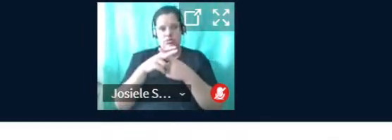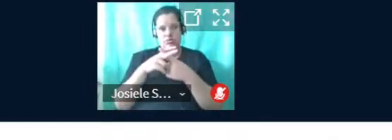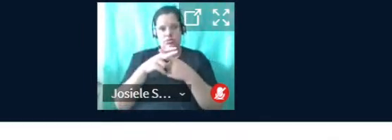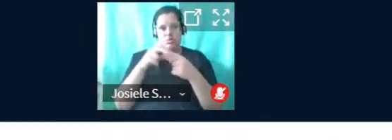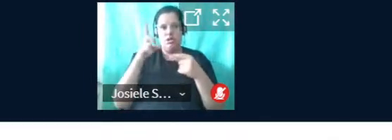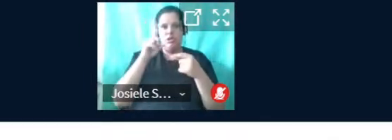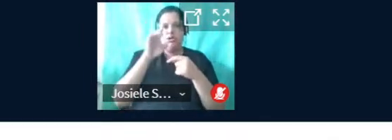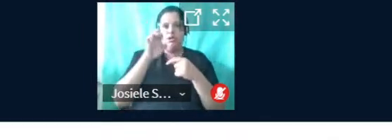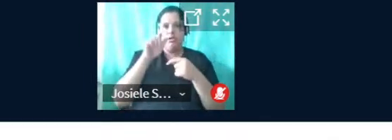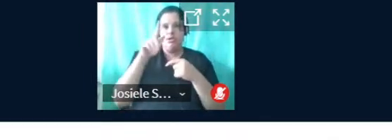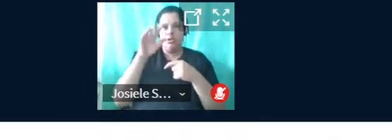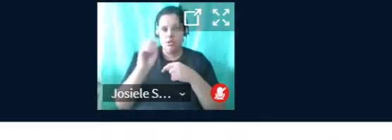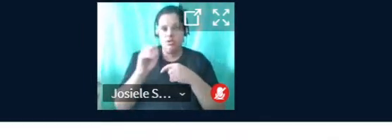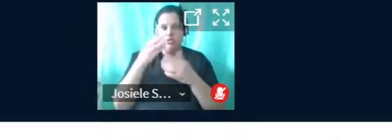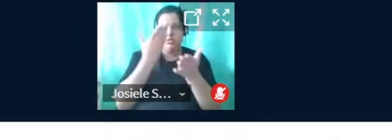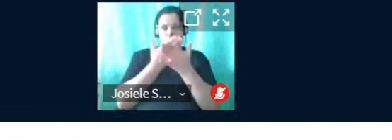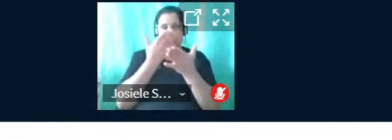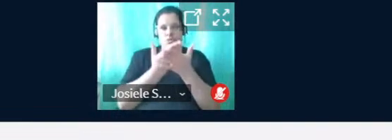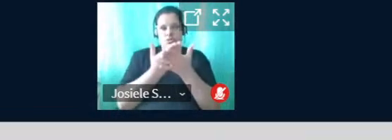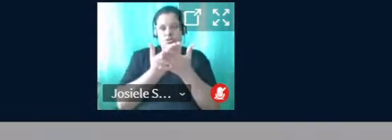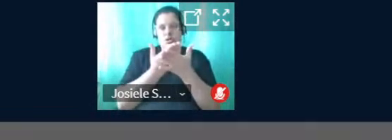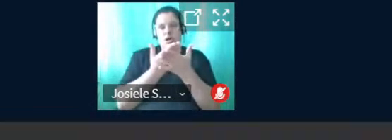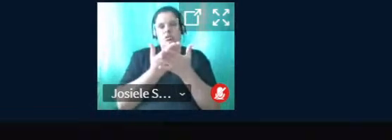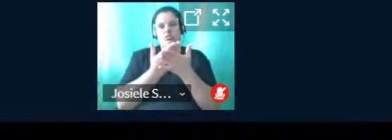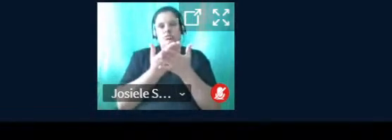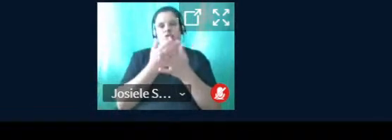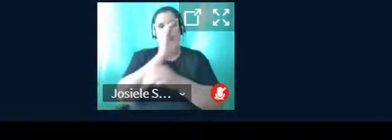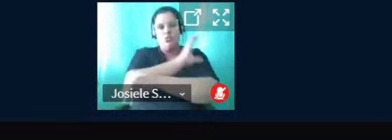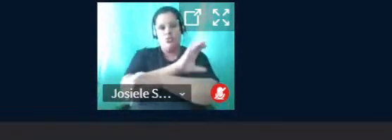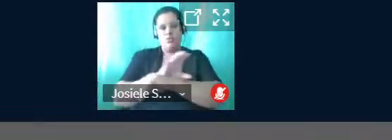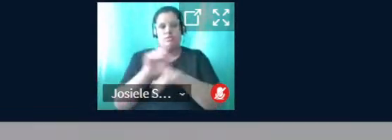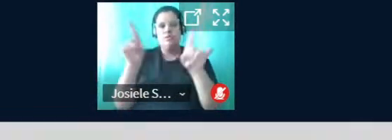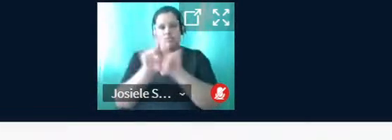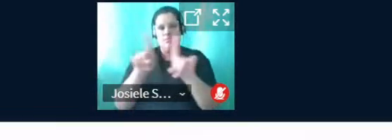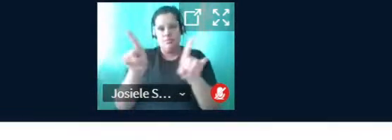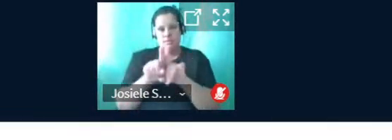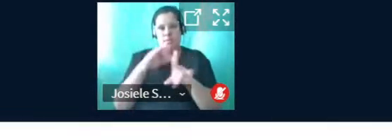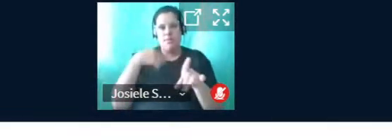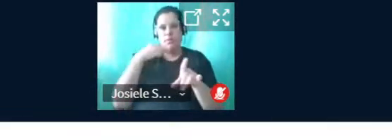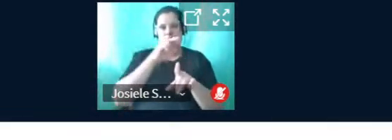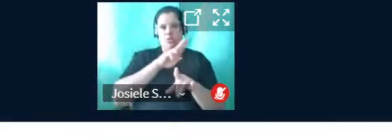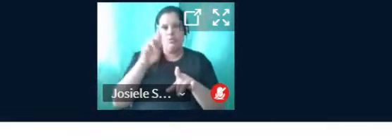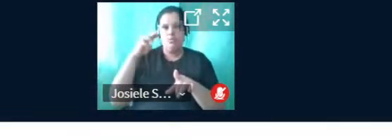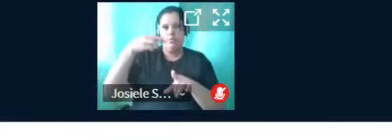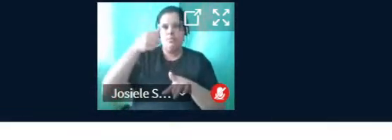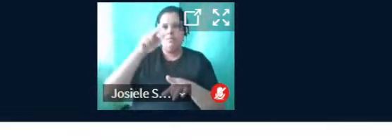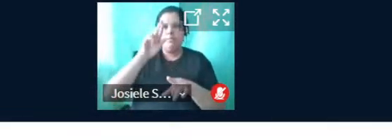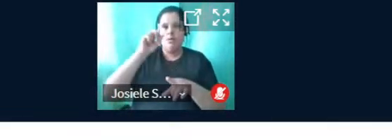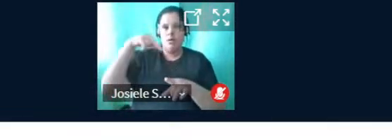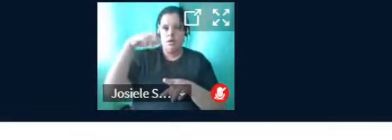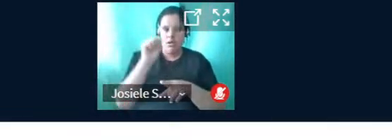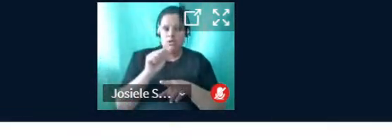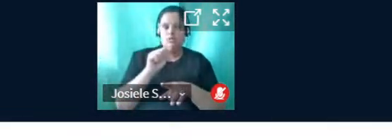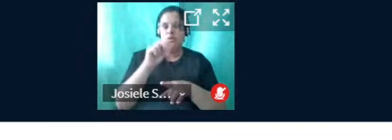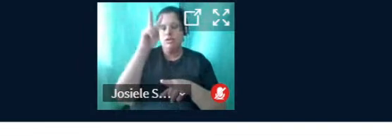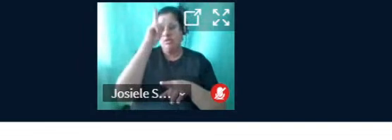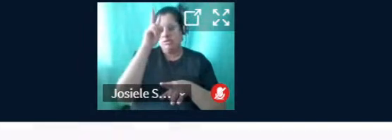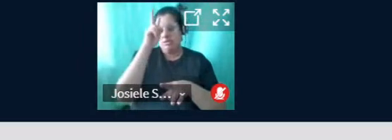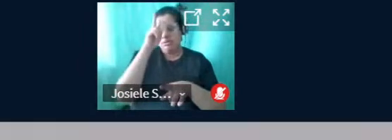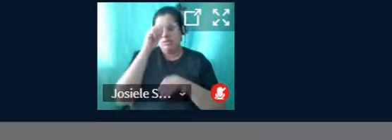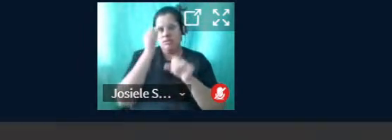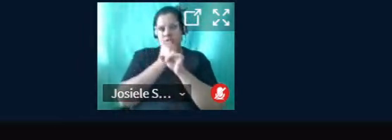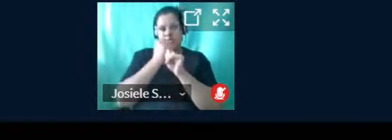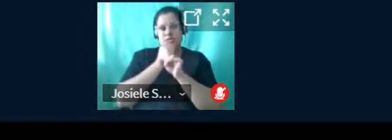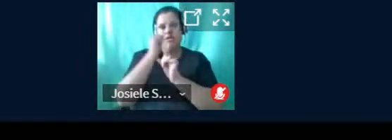Silveira, estudante do curso de automação industrial integrado em Estudomédia. Meu nome é Marina Bia do Pineiro e eu sou do segundo ano de